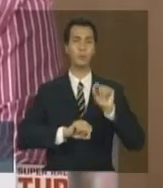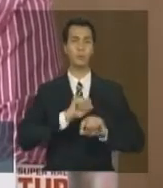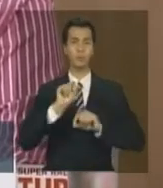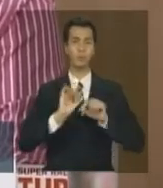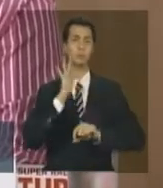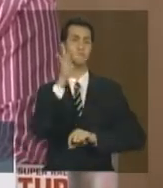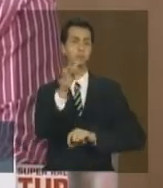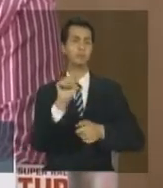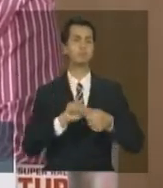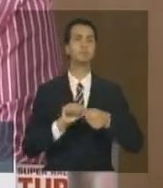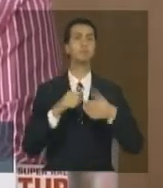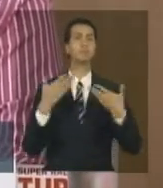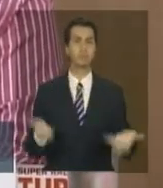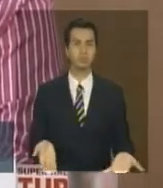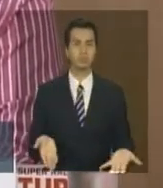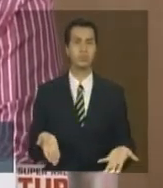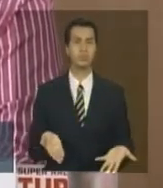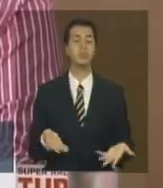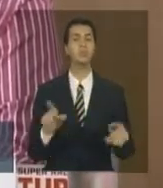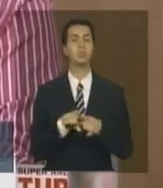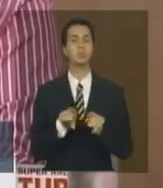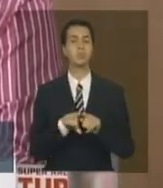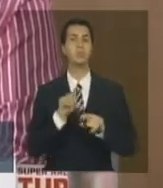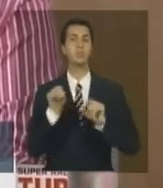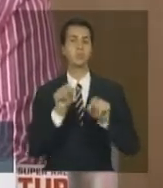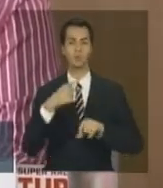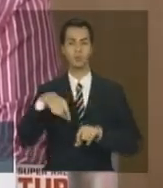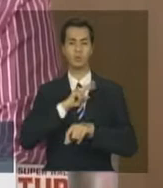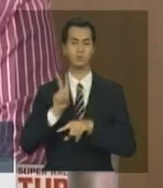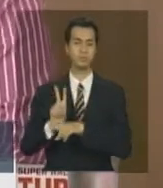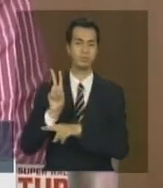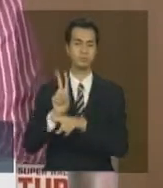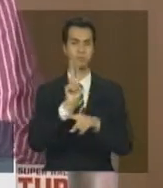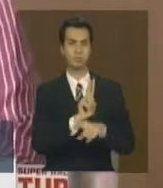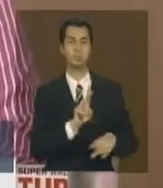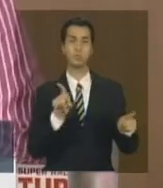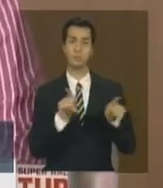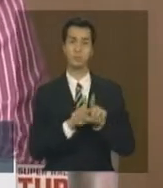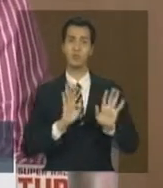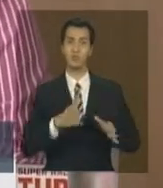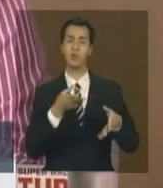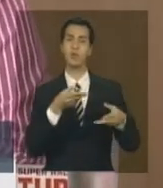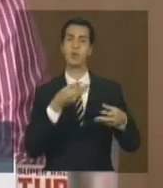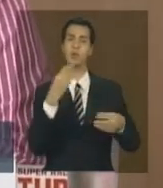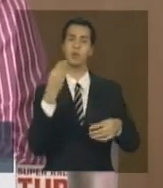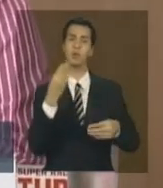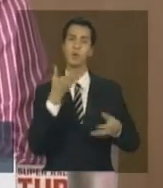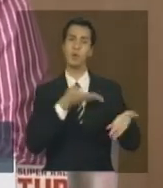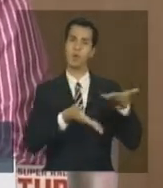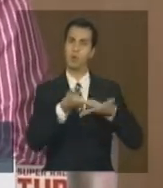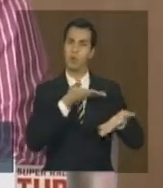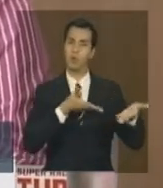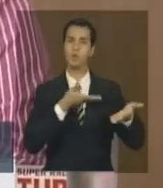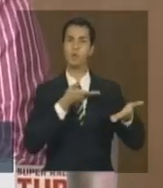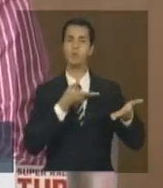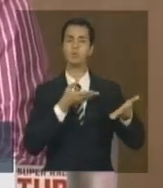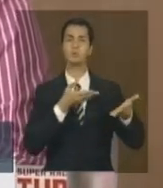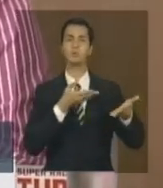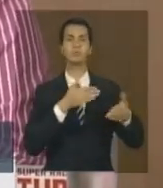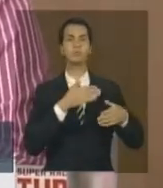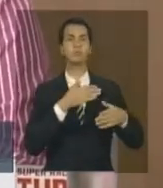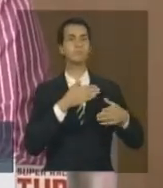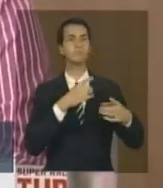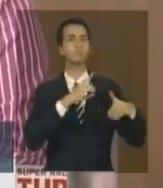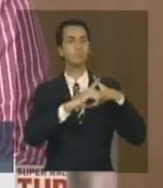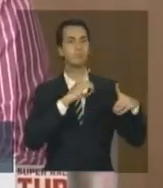além de monitorar o que já foi desmatado, nós estamos já em conversas com o INPE para fazermos uma avaliação do